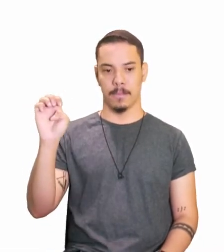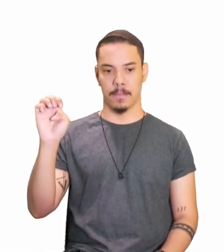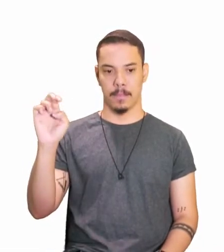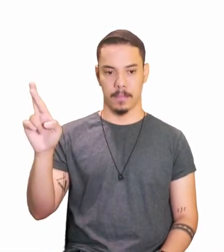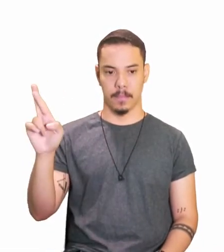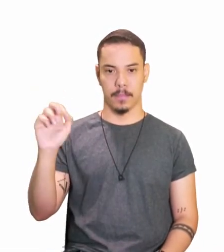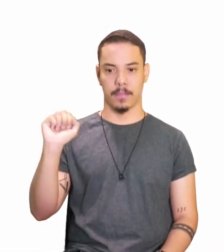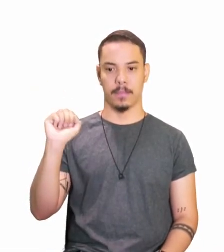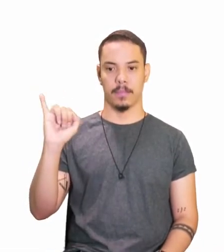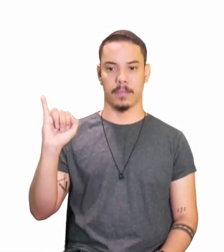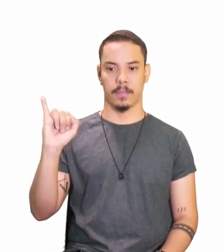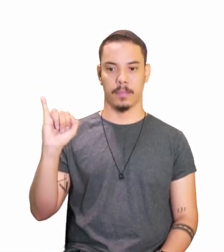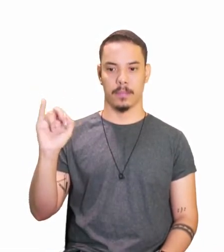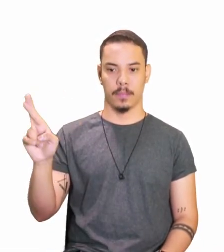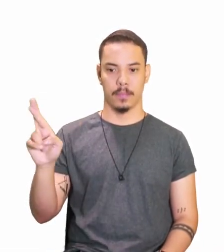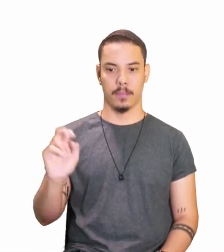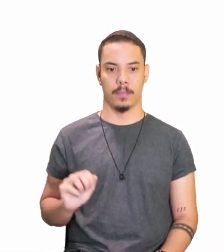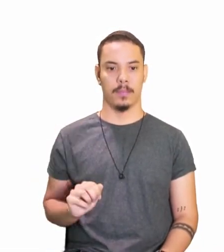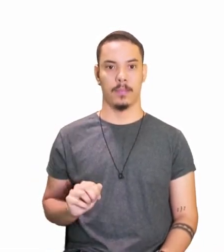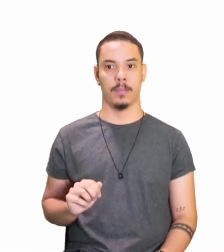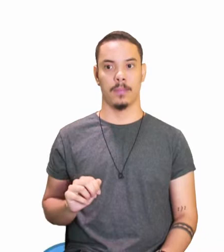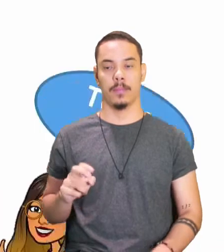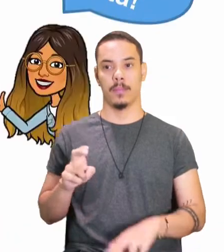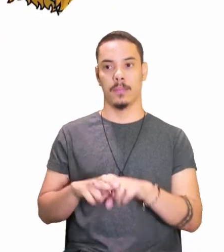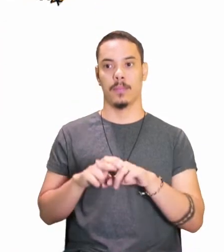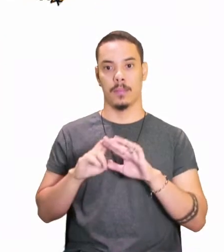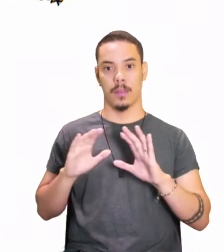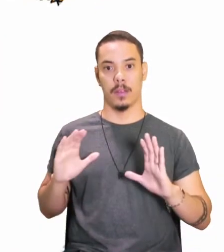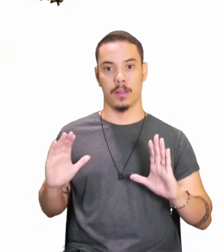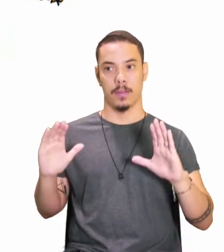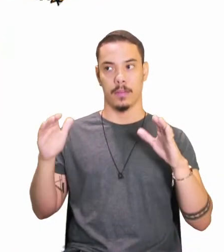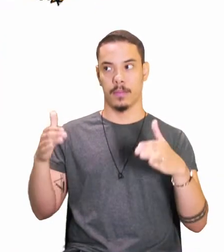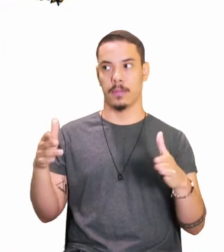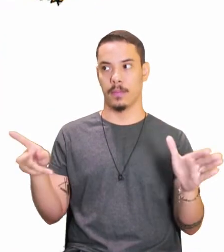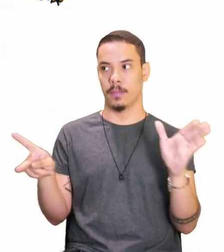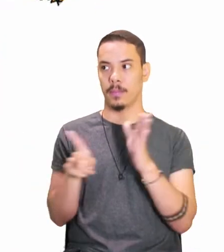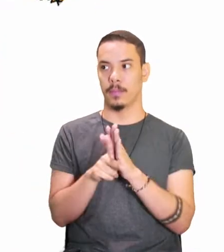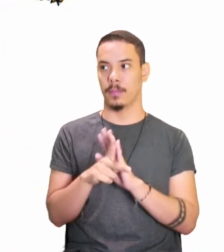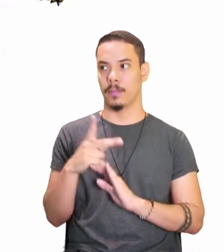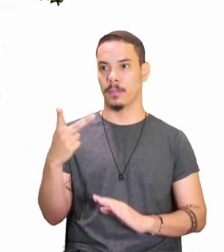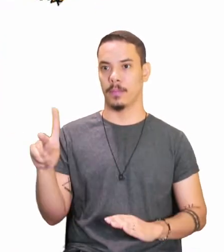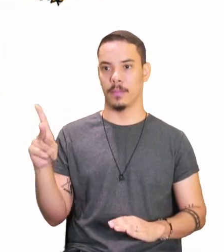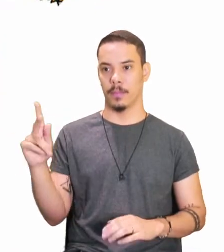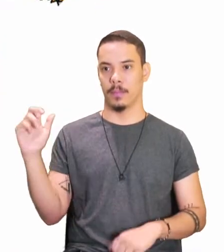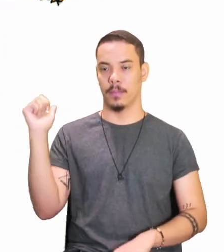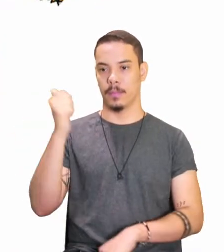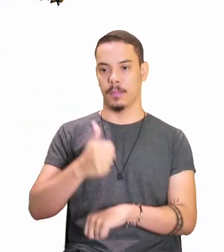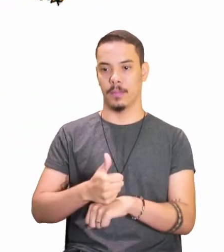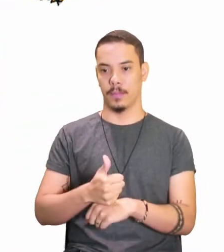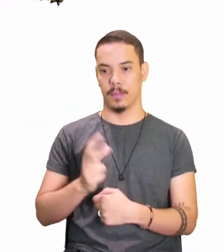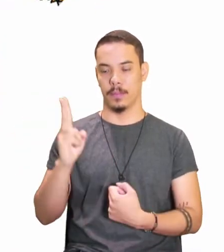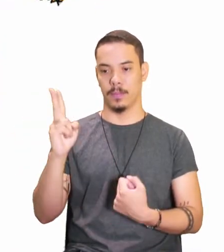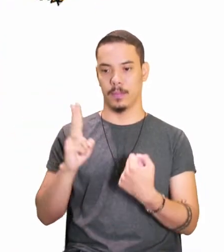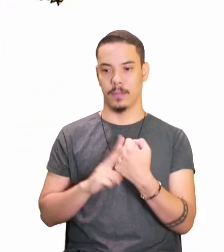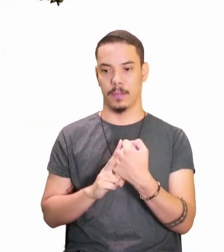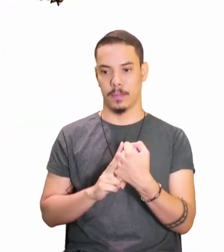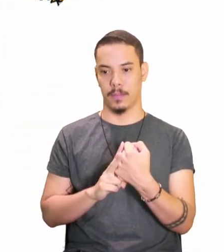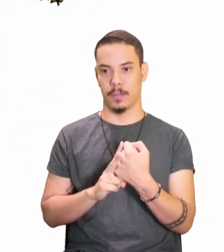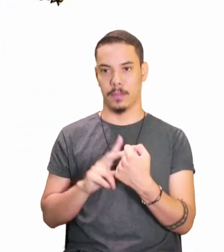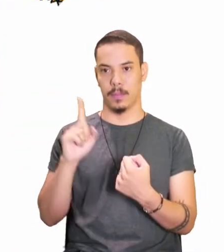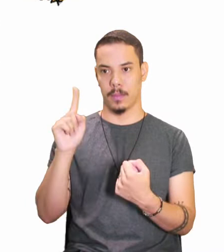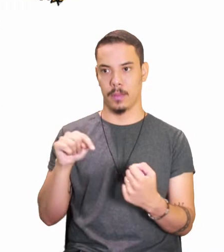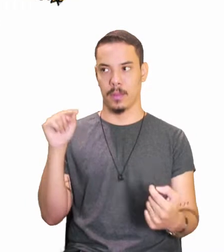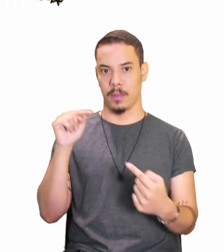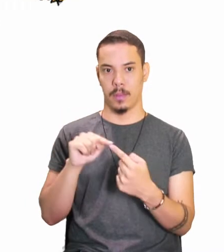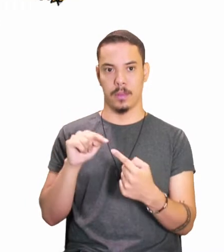preste atenção aqui, tá? Foque aqui, e vamos ver essa questão, quando que o verbo, ele